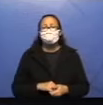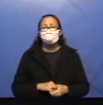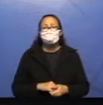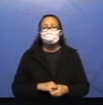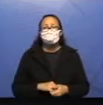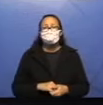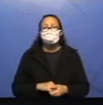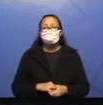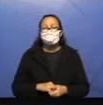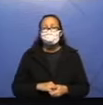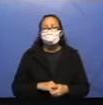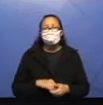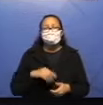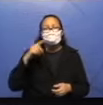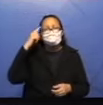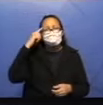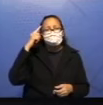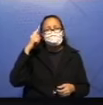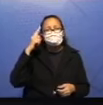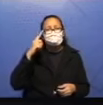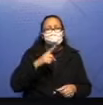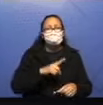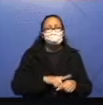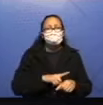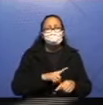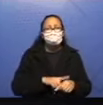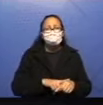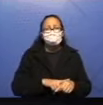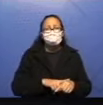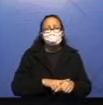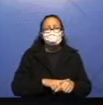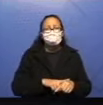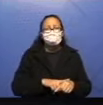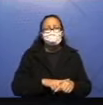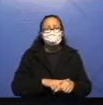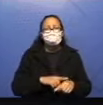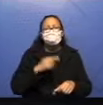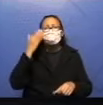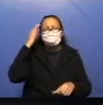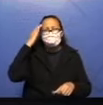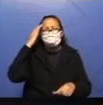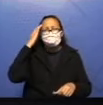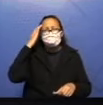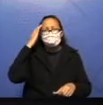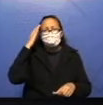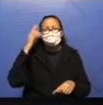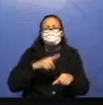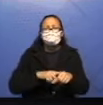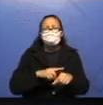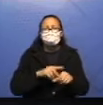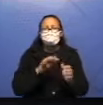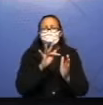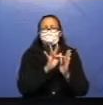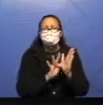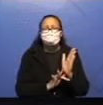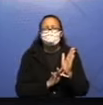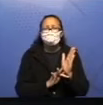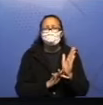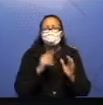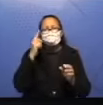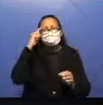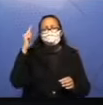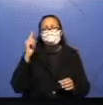Analisando o tempo, você consegue identificar o tempo que se passa a história do nosso texto? Pense rápido.